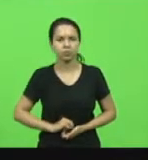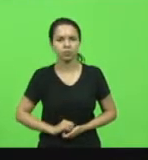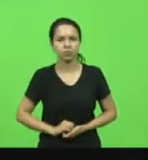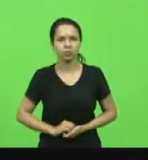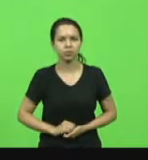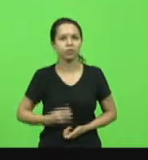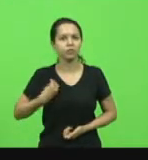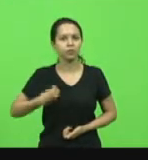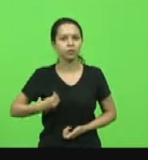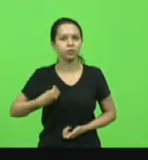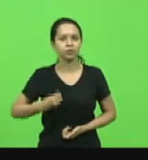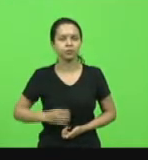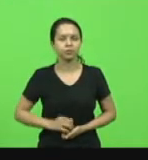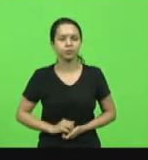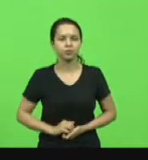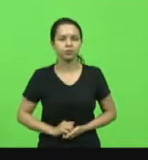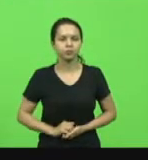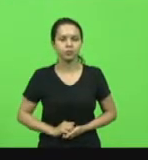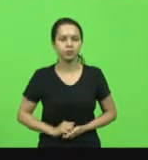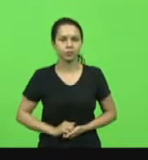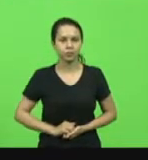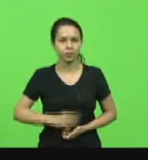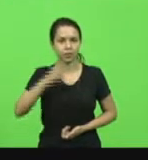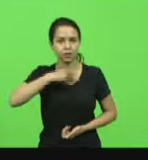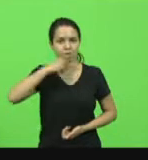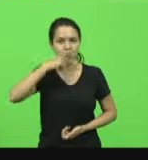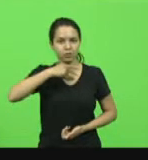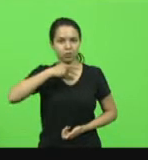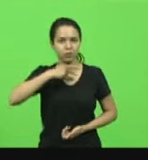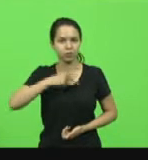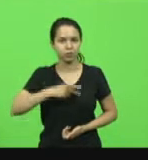Presente, presente. Deputado Kennedy Nunes.